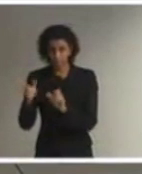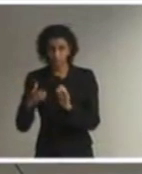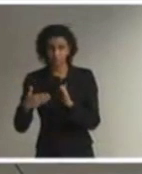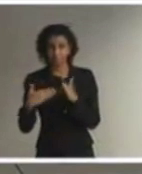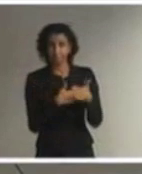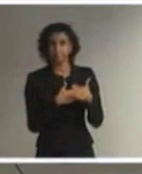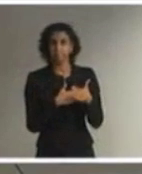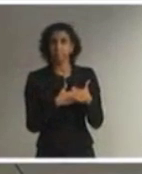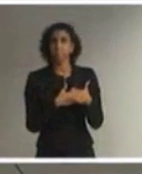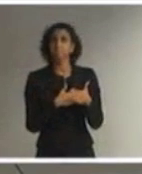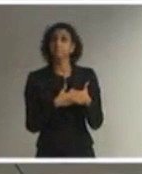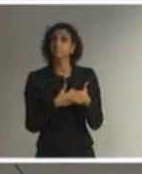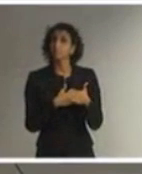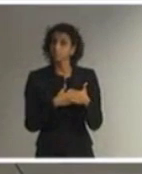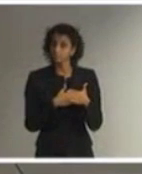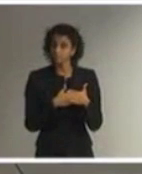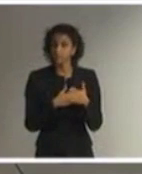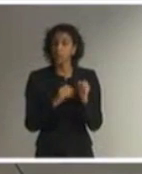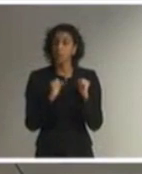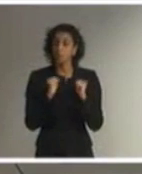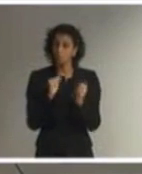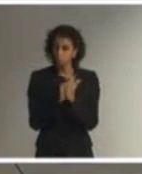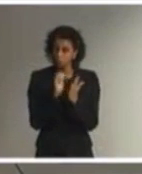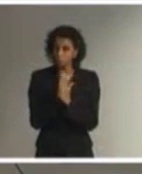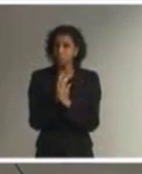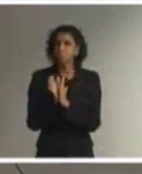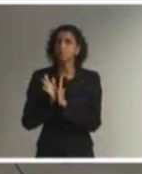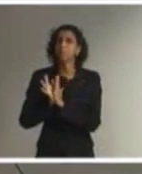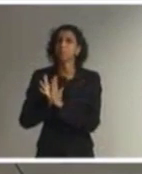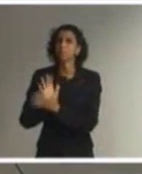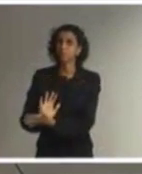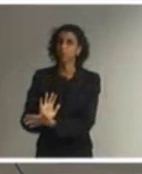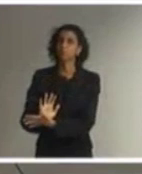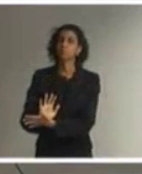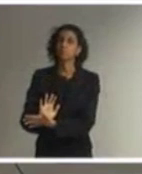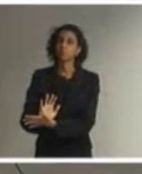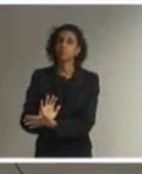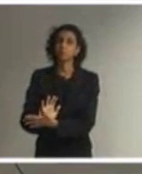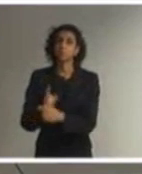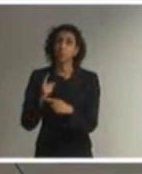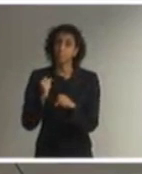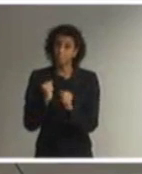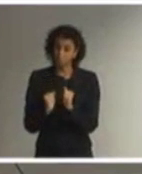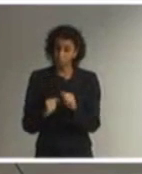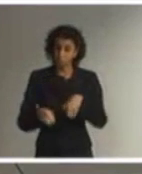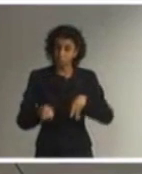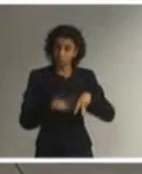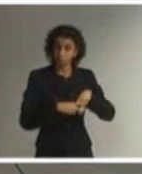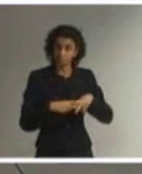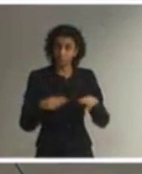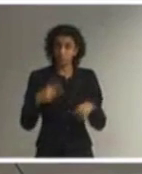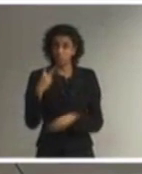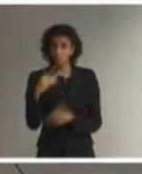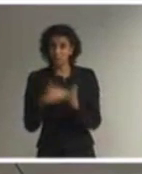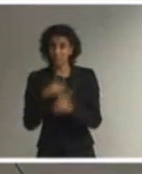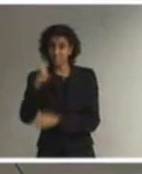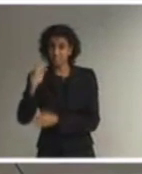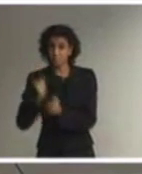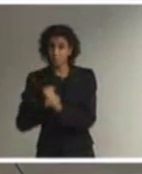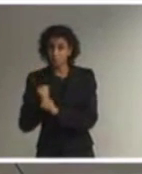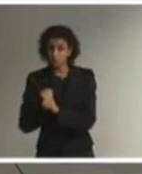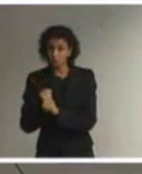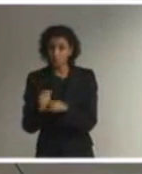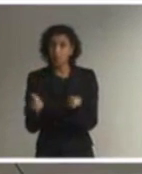esse ato ele pode ser penalizado com detenção de dois a cinco anos mais multa